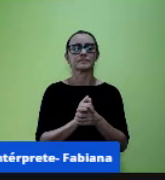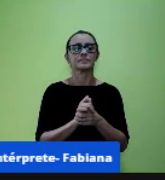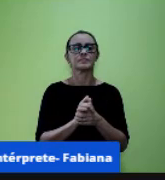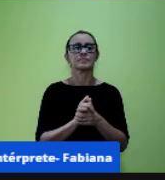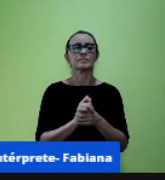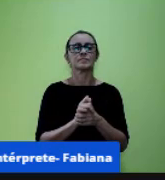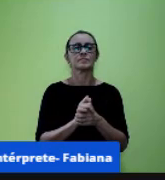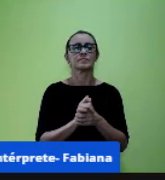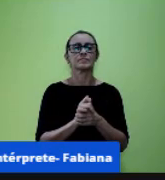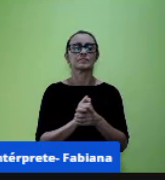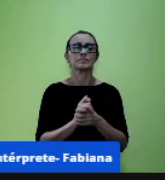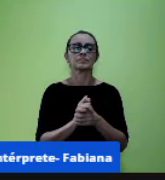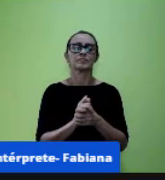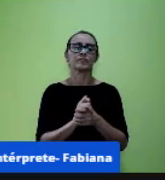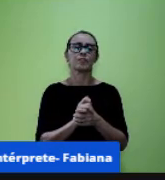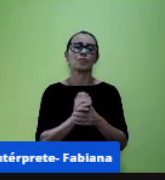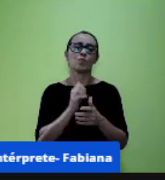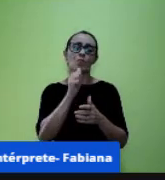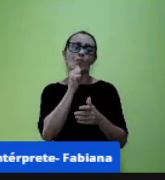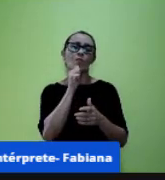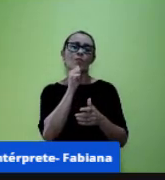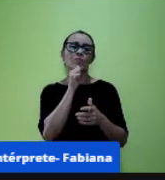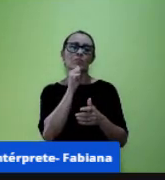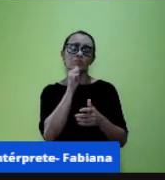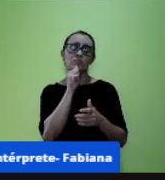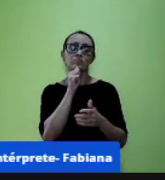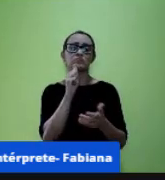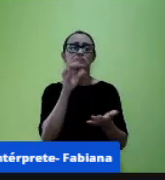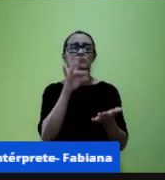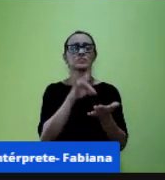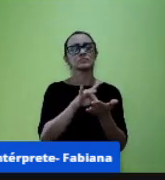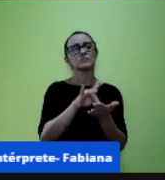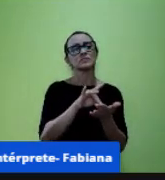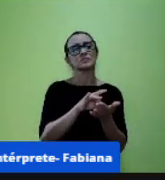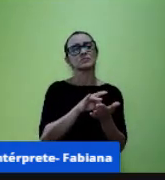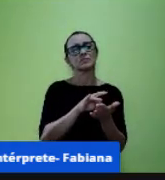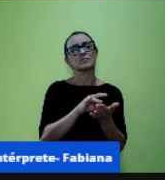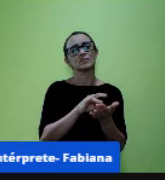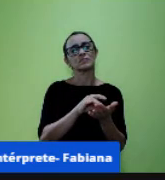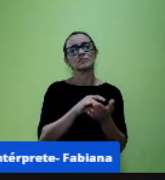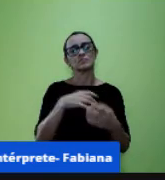sentimos ainda né podemos afirmar não é que sentimos ainda